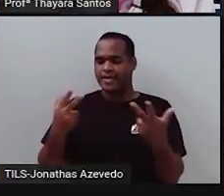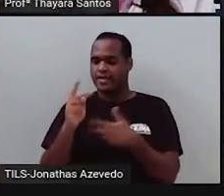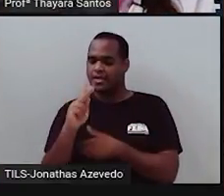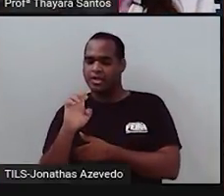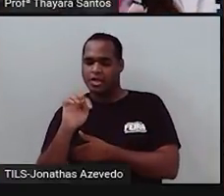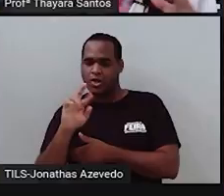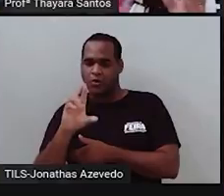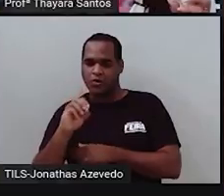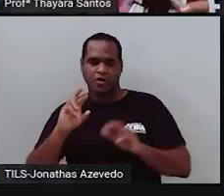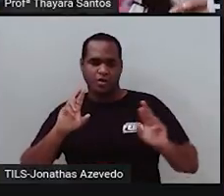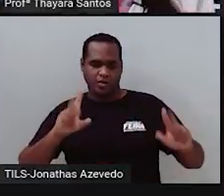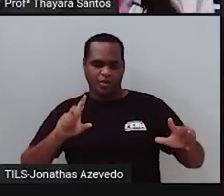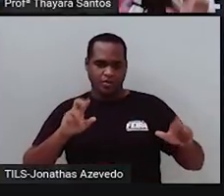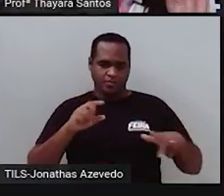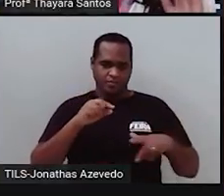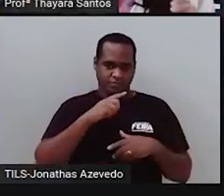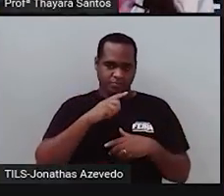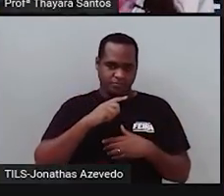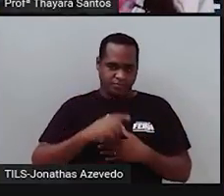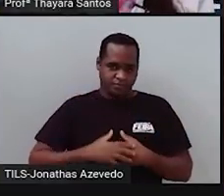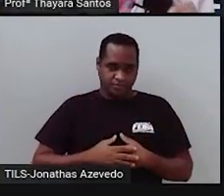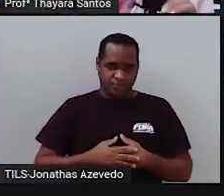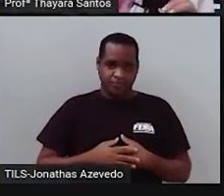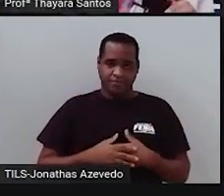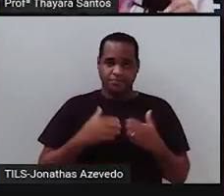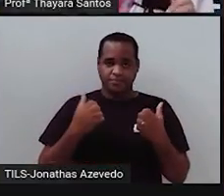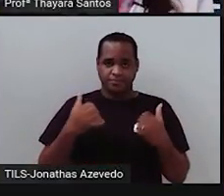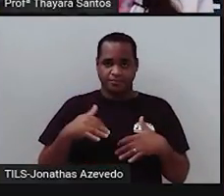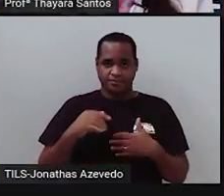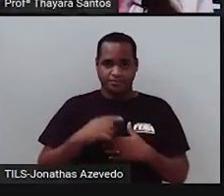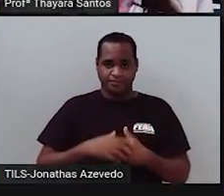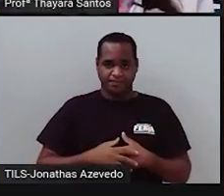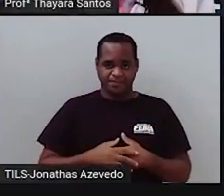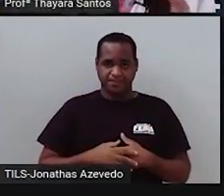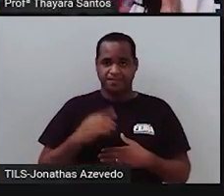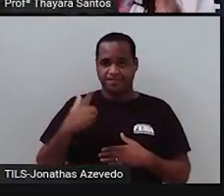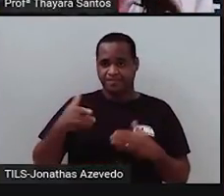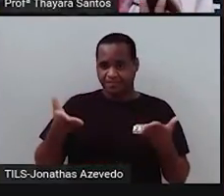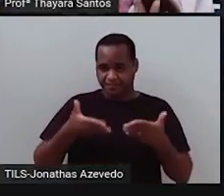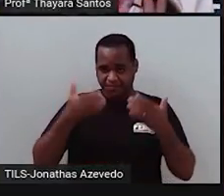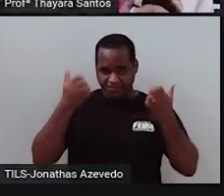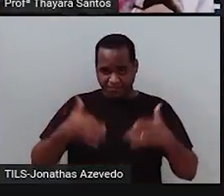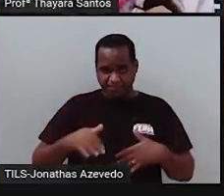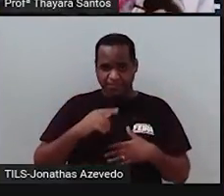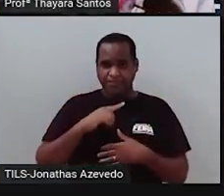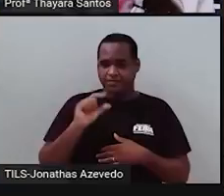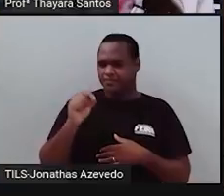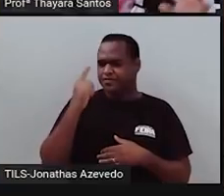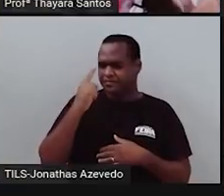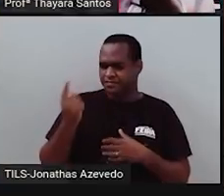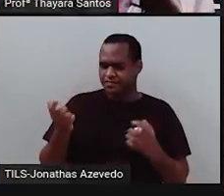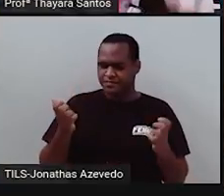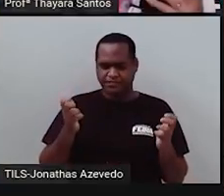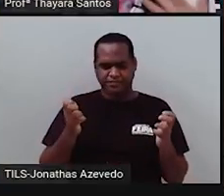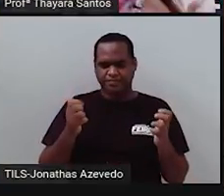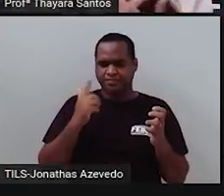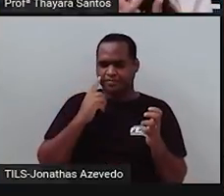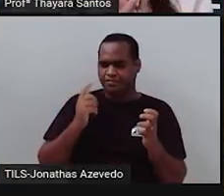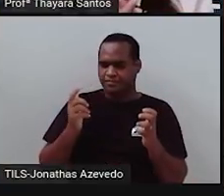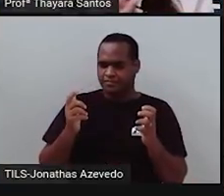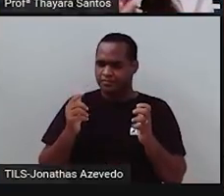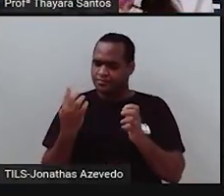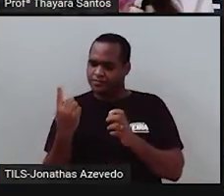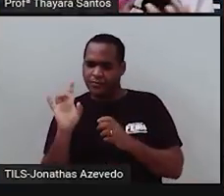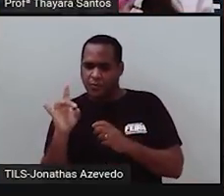população. E agora a gente vai trabalhar características simultâneas. Porque na planta ela não só